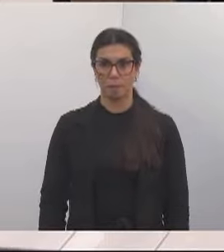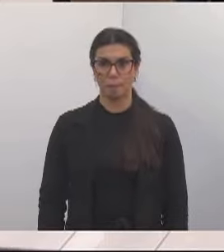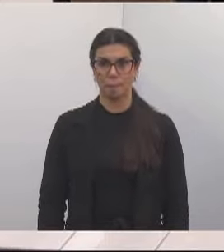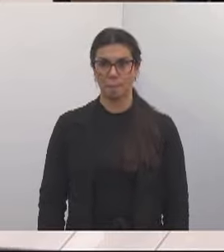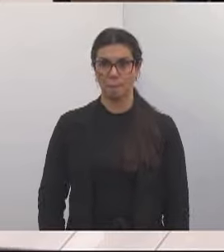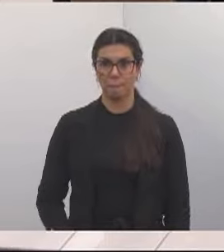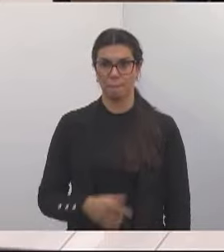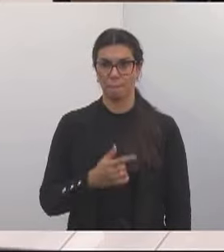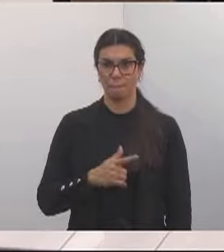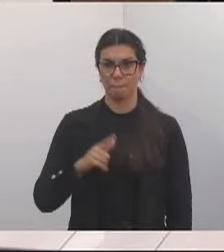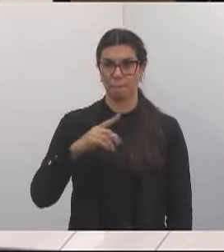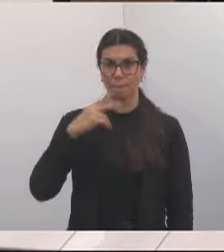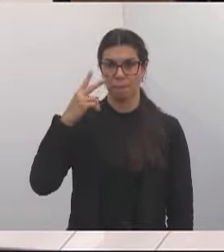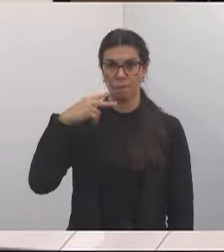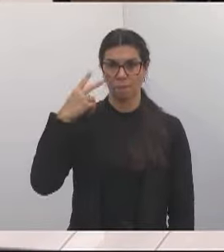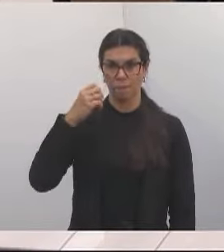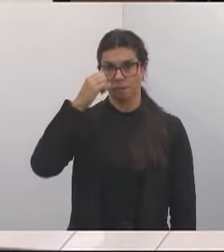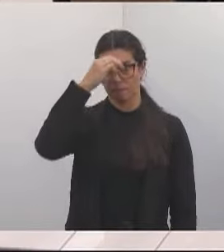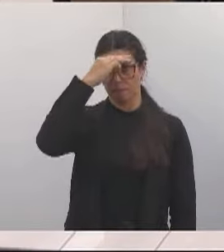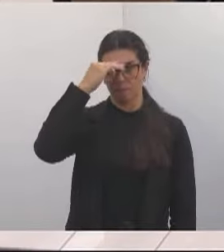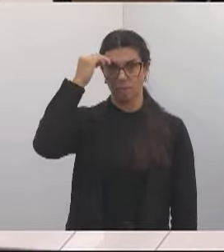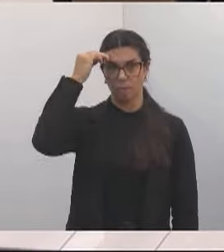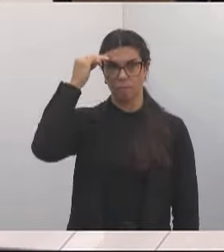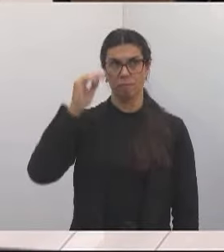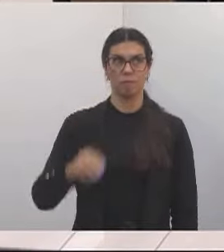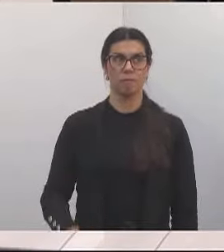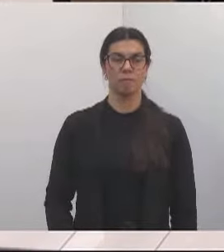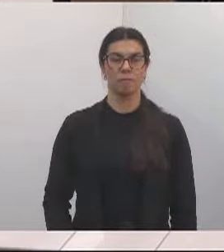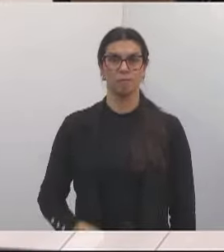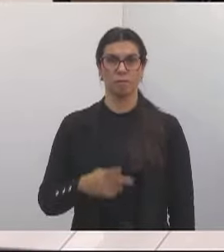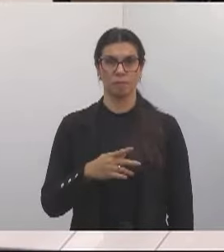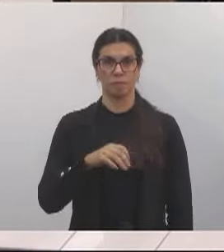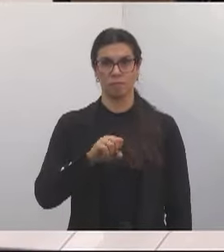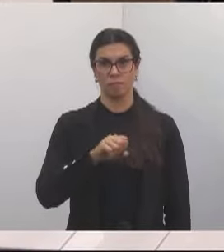Próxima vereadora, Maria Amélia, PSDB.